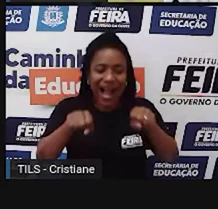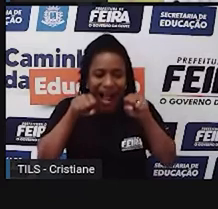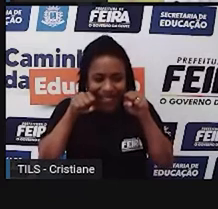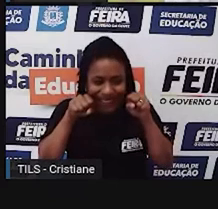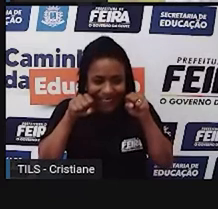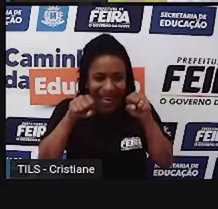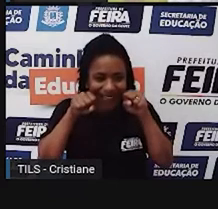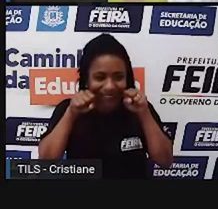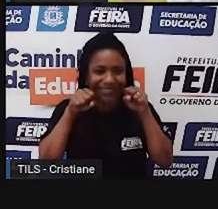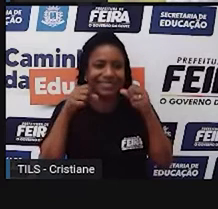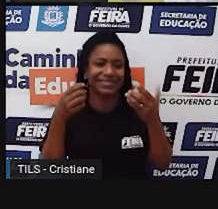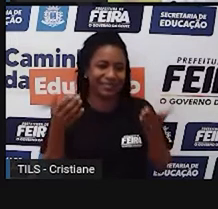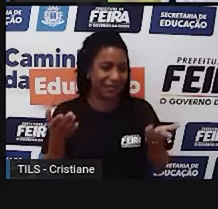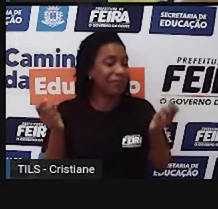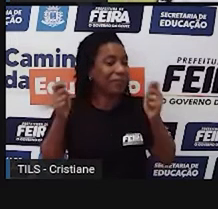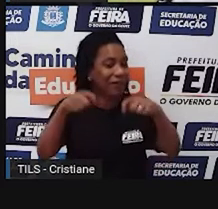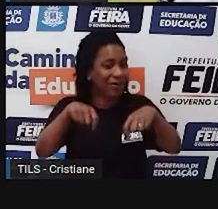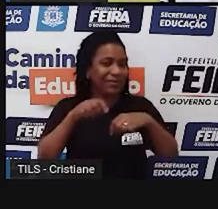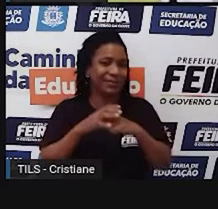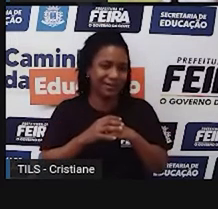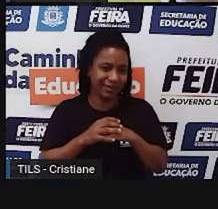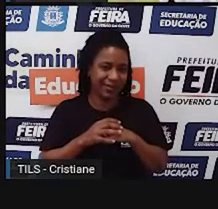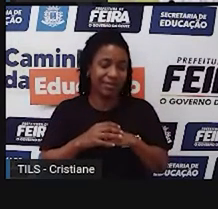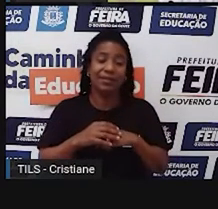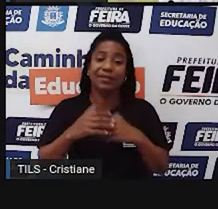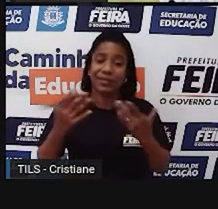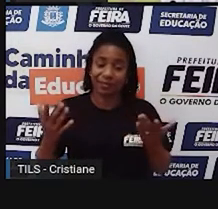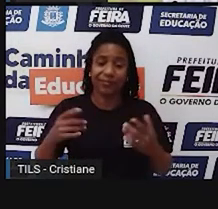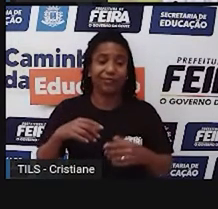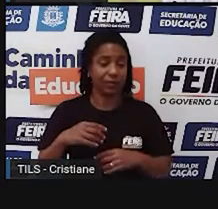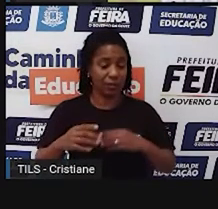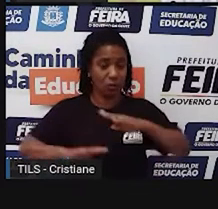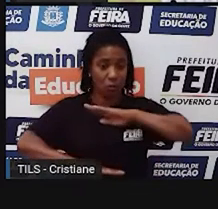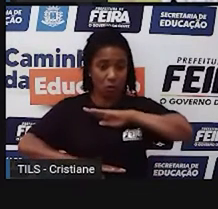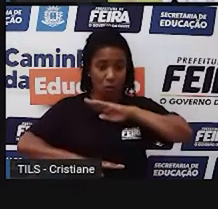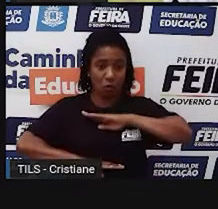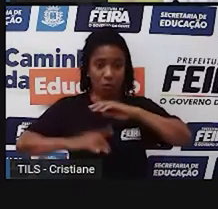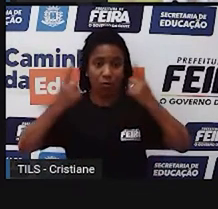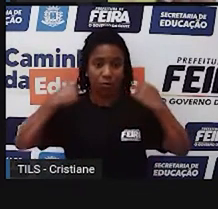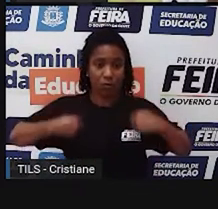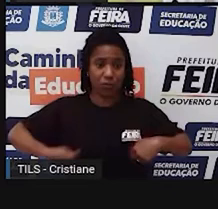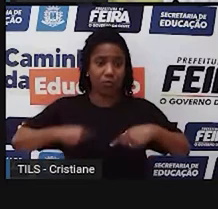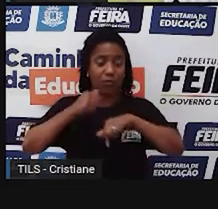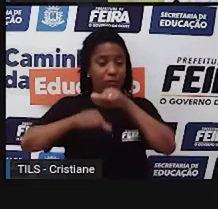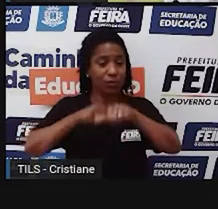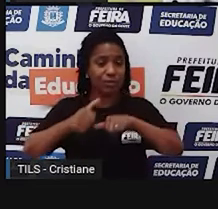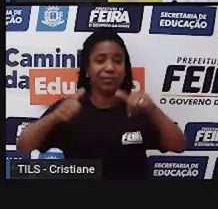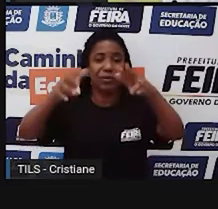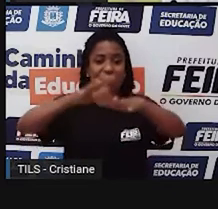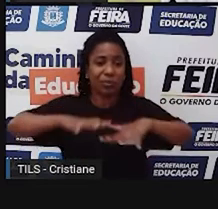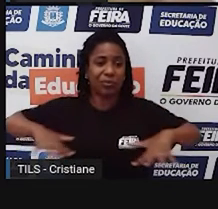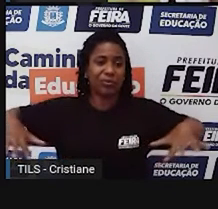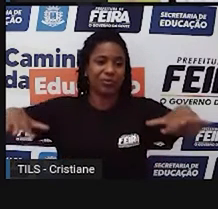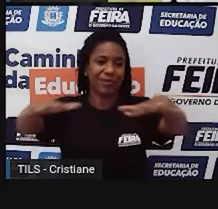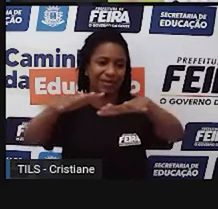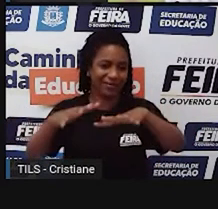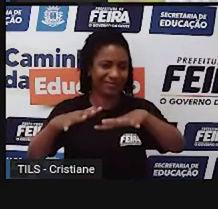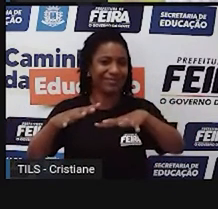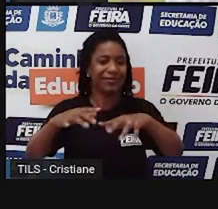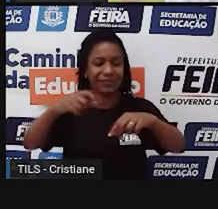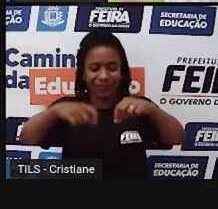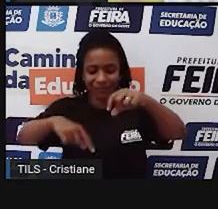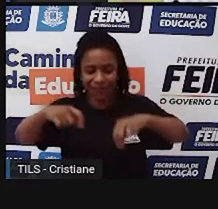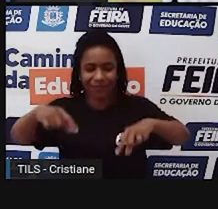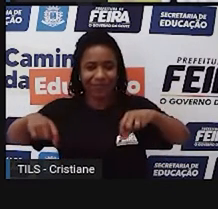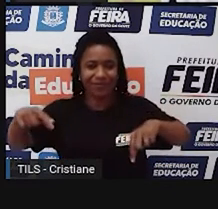Além de mudar também a estrutura humana, também começamos a mudar o espaço. A partir daí, com a agricultura, já começamos a